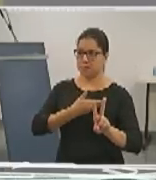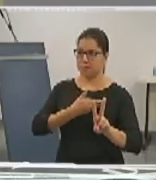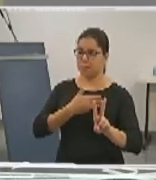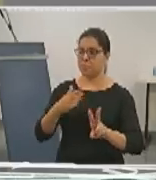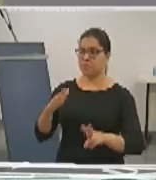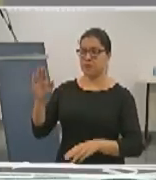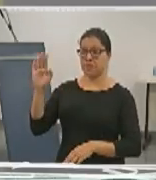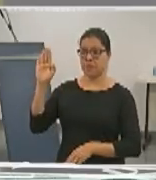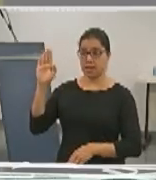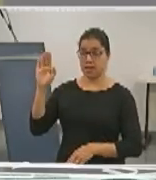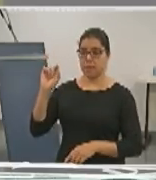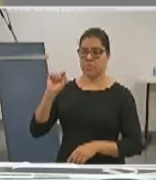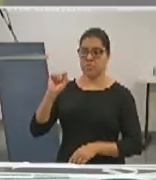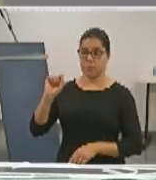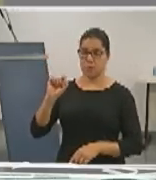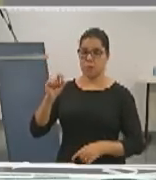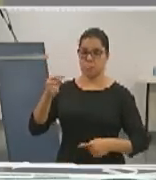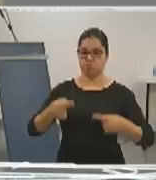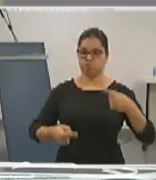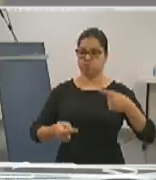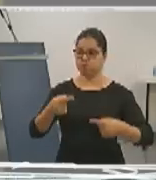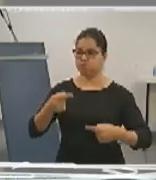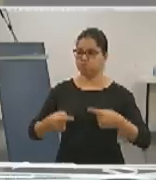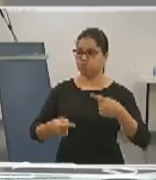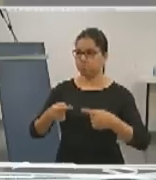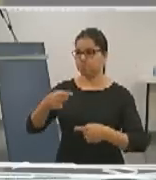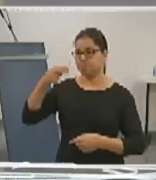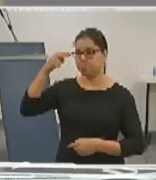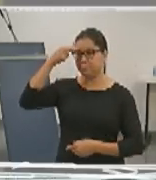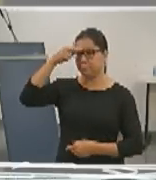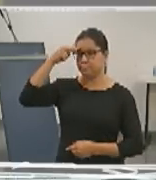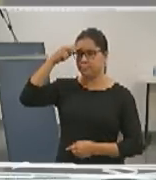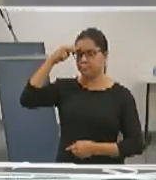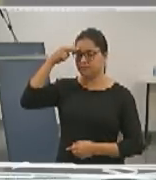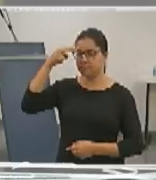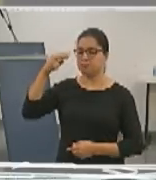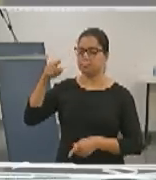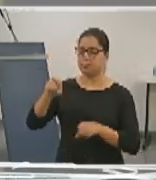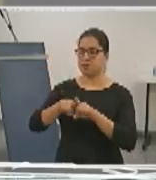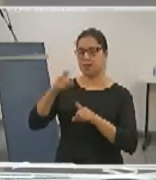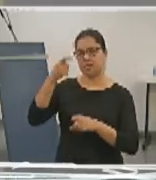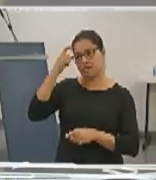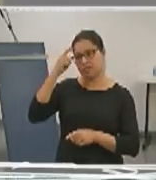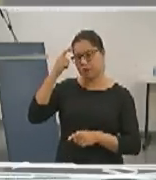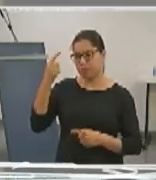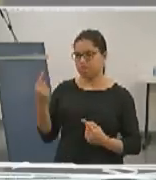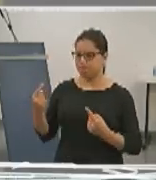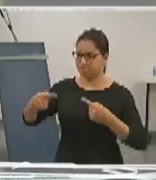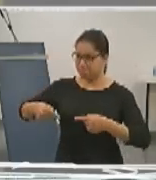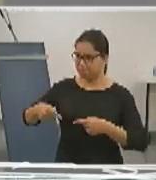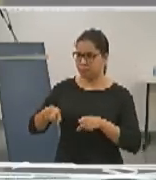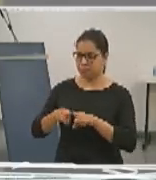colaboram com um bom nível de discussão de ideias e lembro a todos que somos momentaneamente concorrentes.